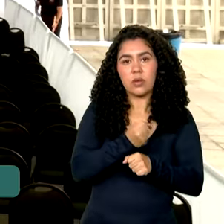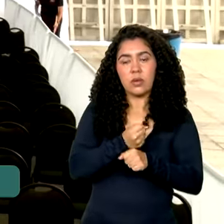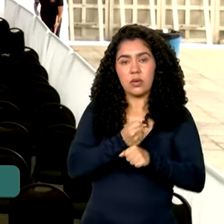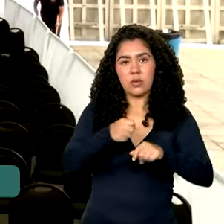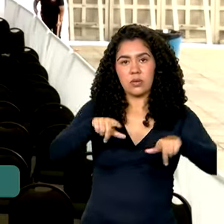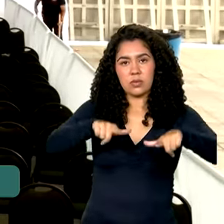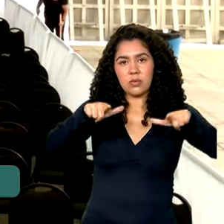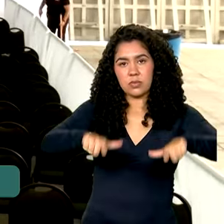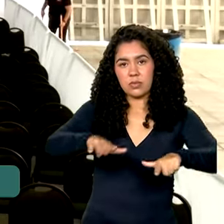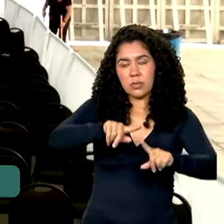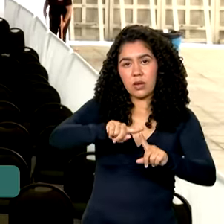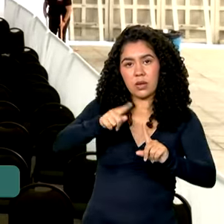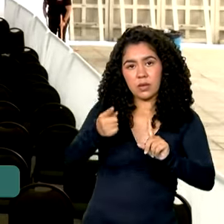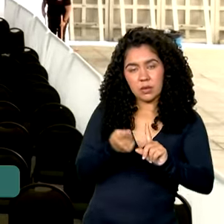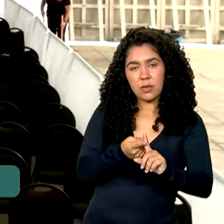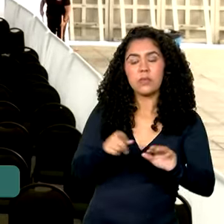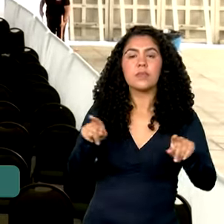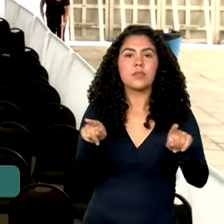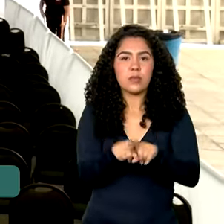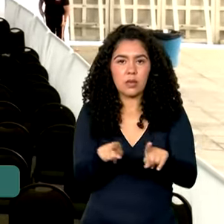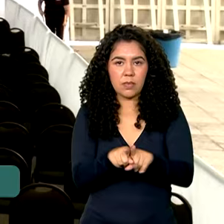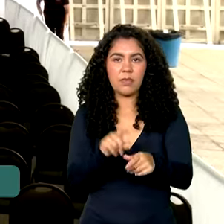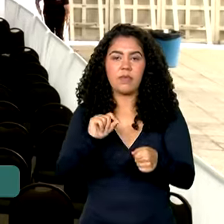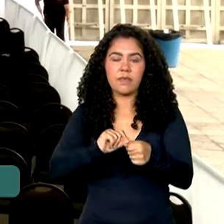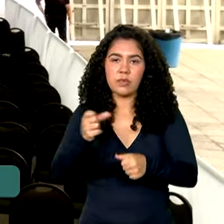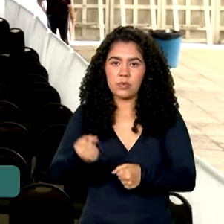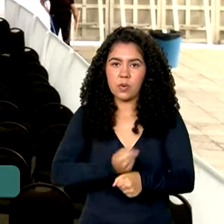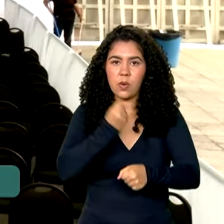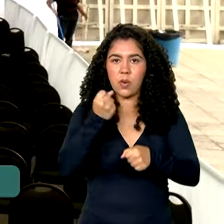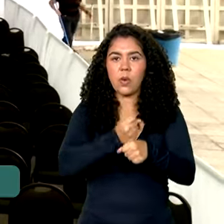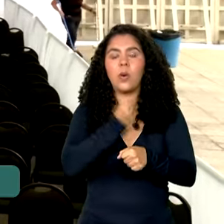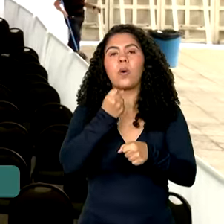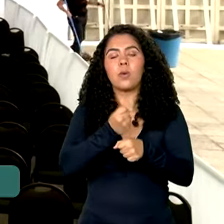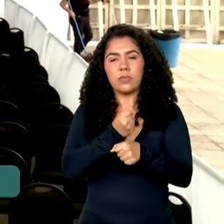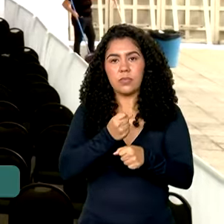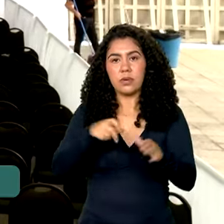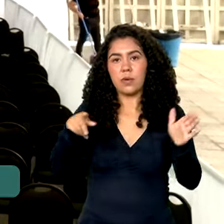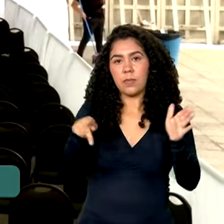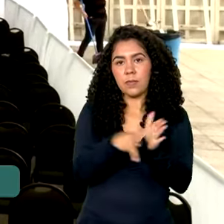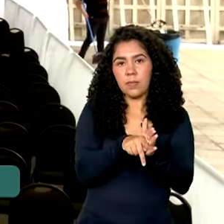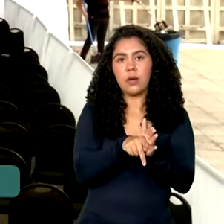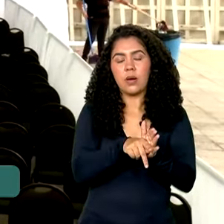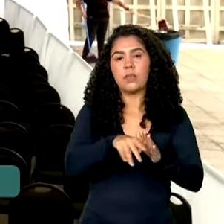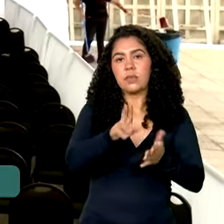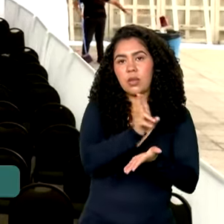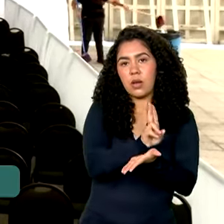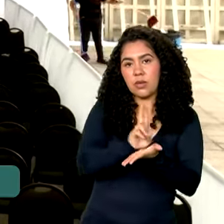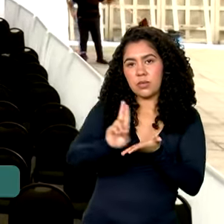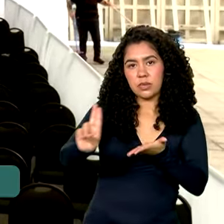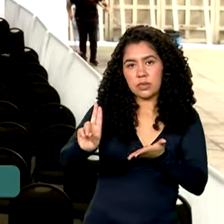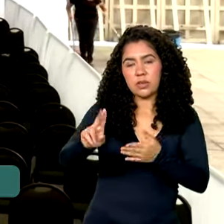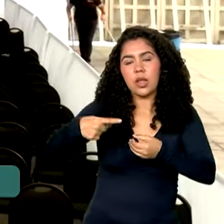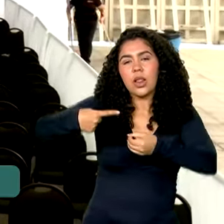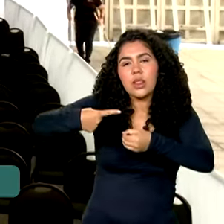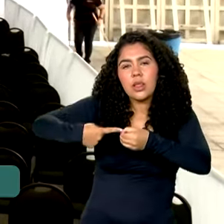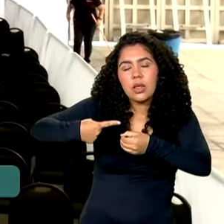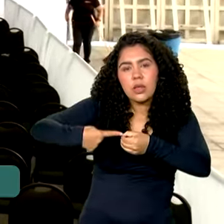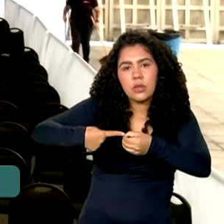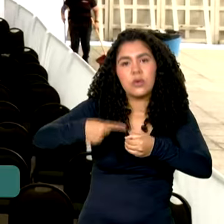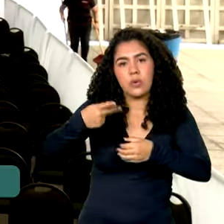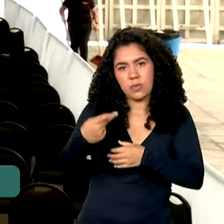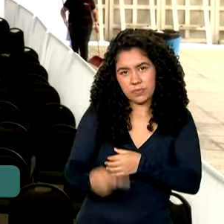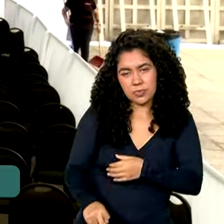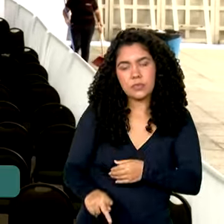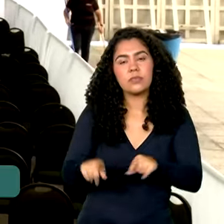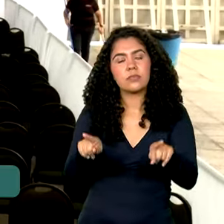Assis-Chateaubriand. Também serão realizadas obras de consolidação dos campos e da universidade no interior do estado, o que